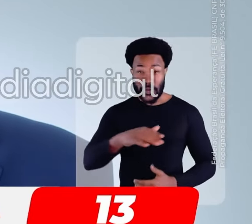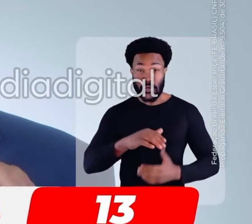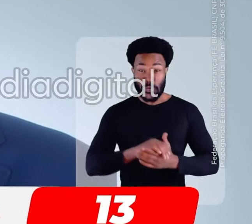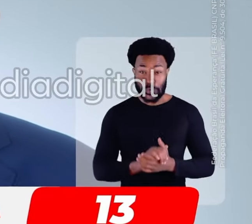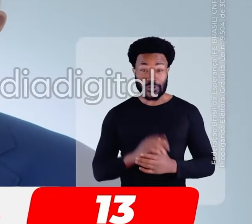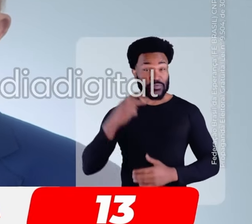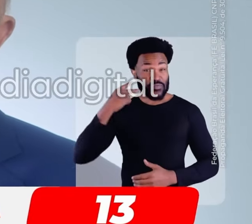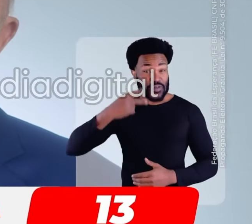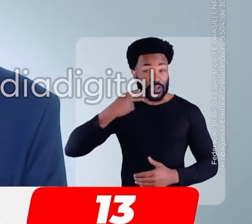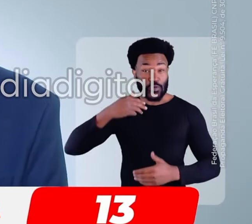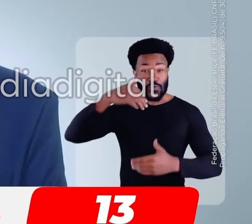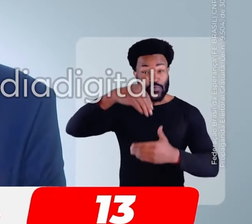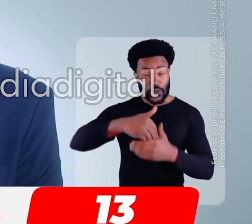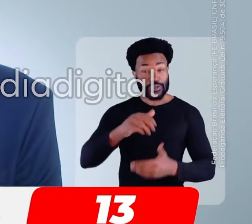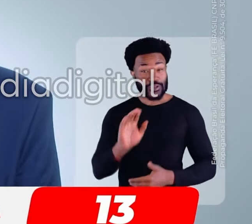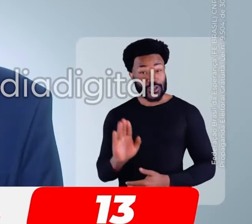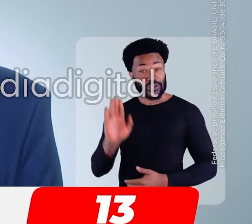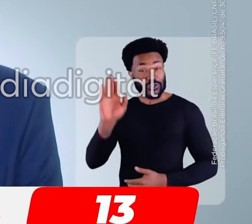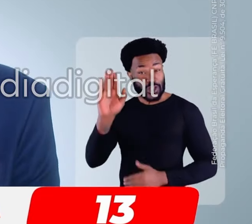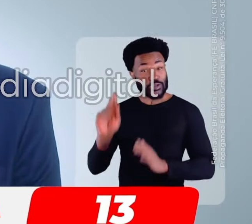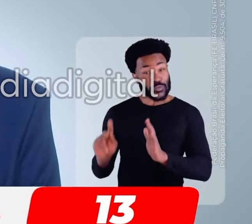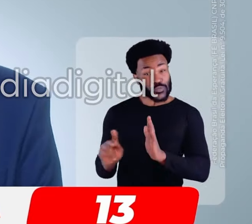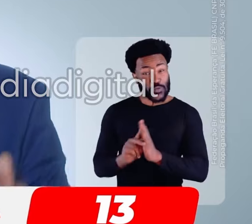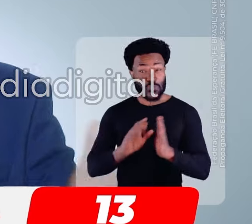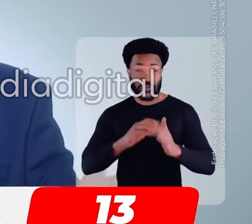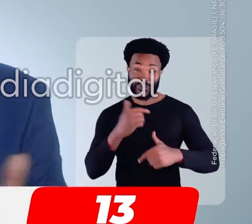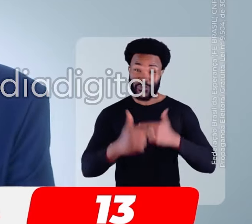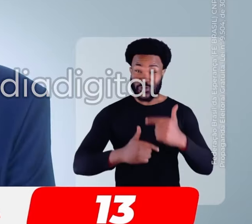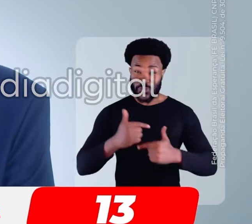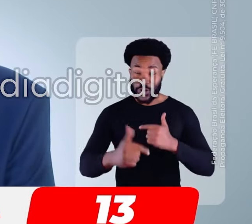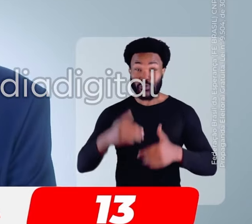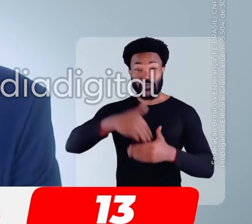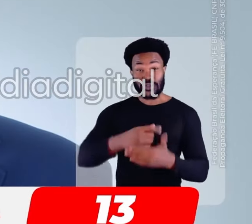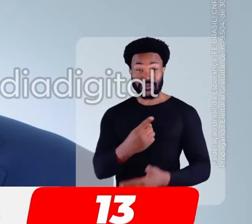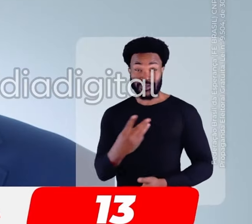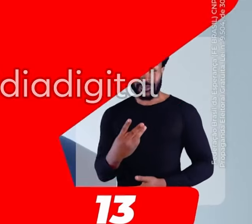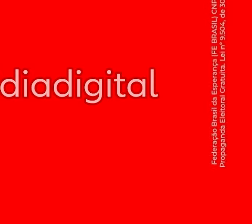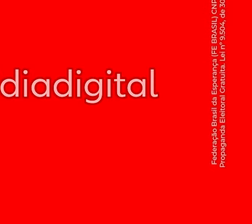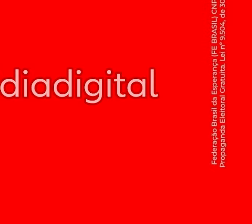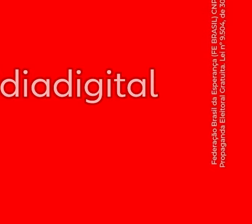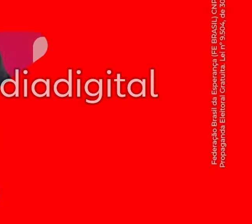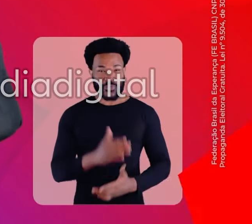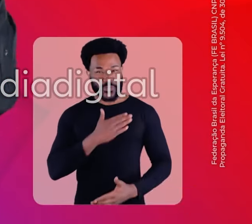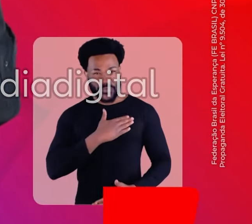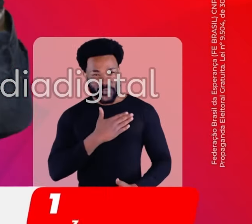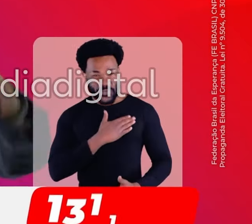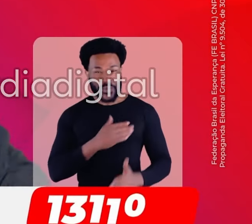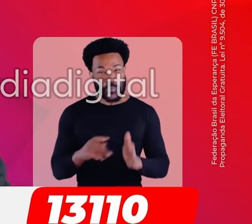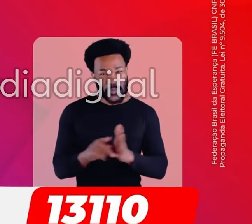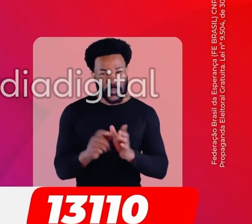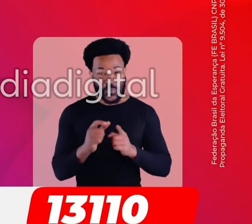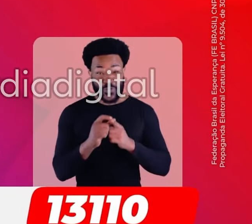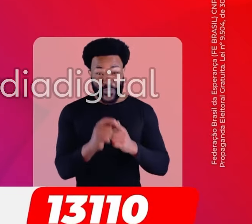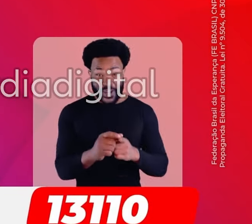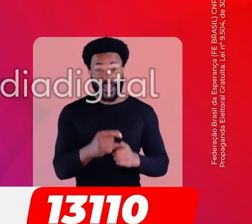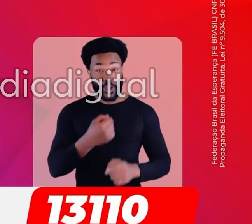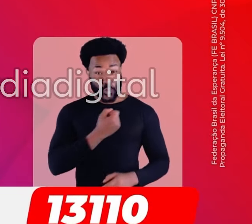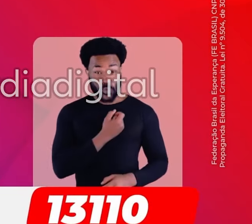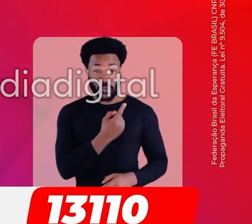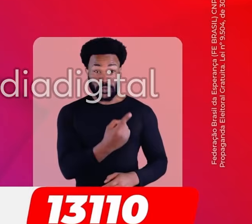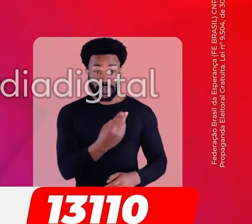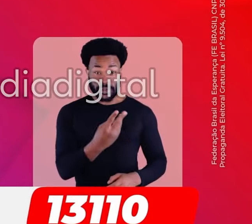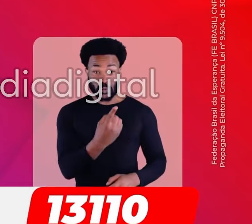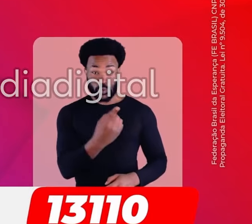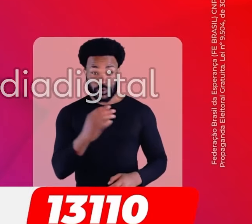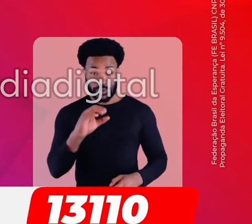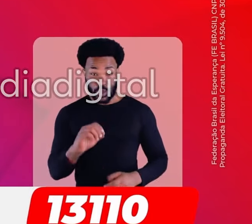amigos, para vereador, vote nos candidatos e candidatas do Partido dos Trabalhadores. Vote 13. Salve, periferia, sou o Jason, 13110,